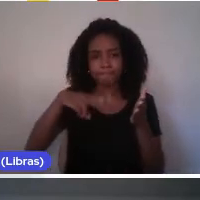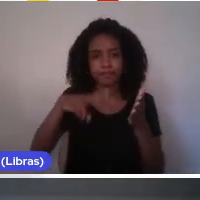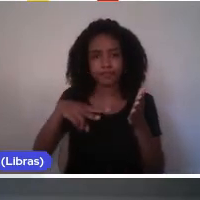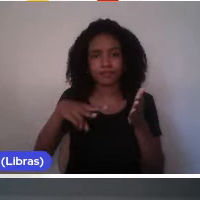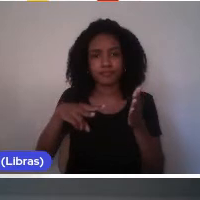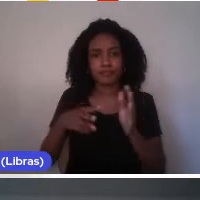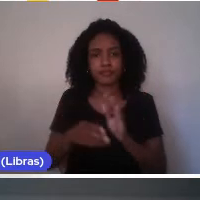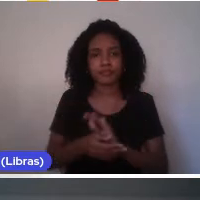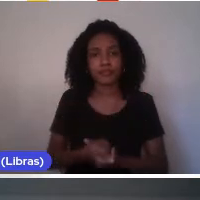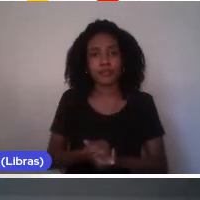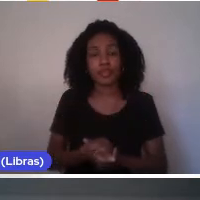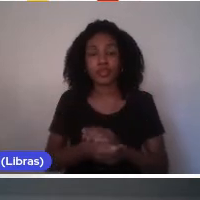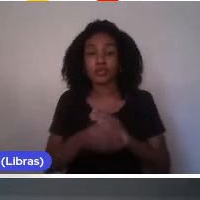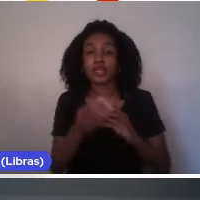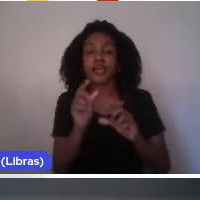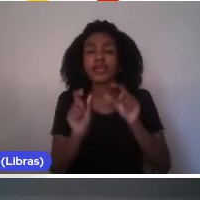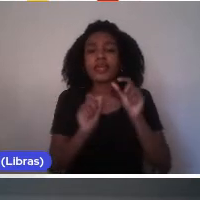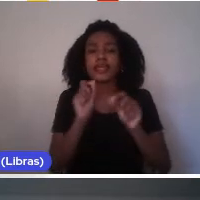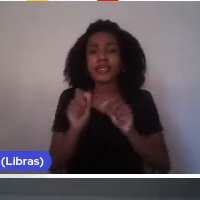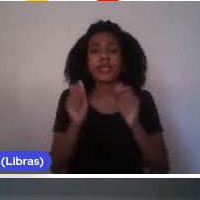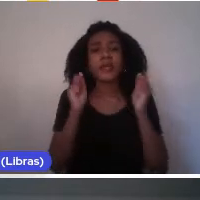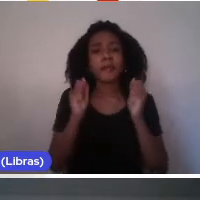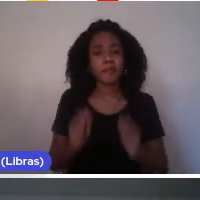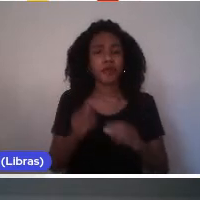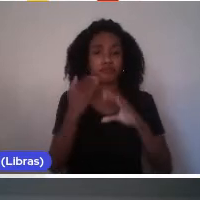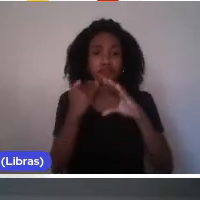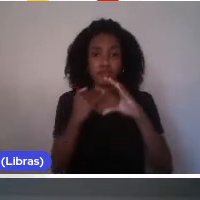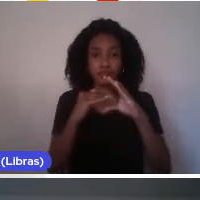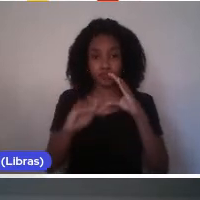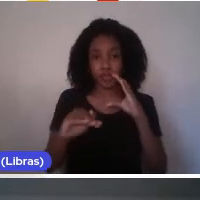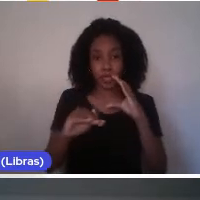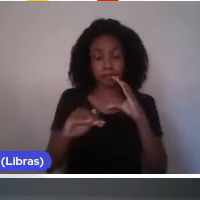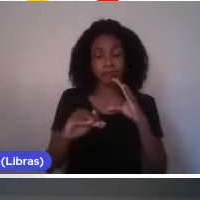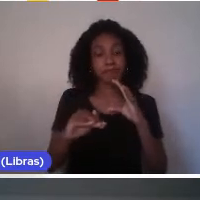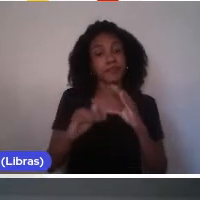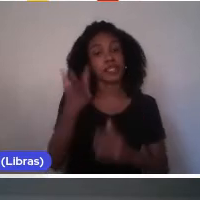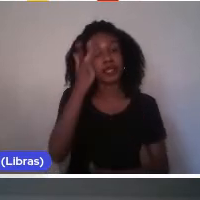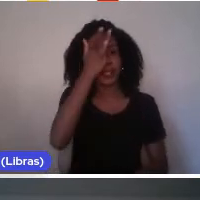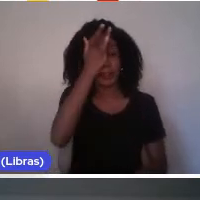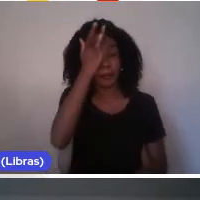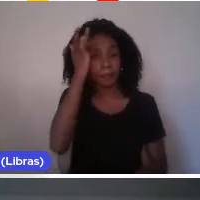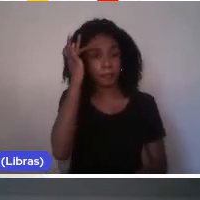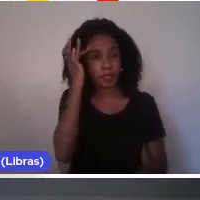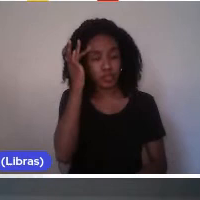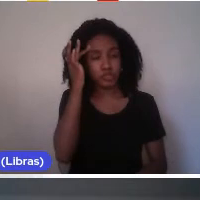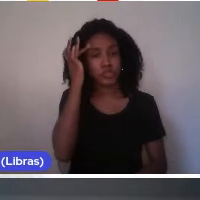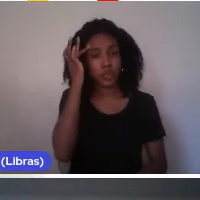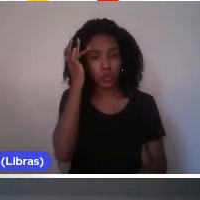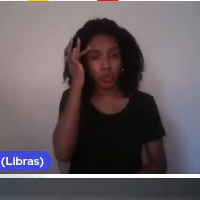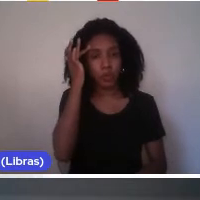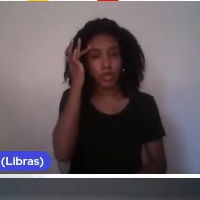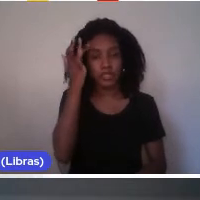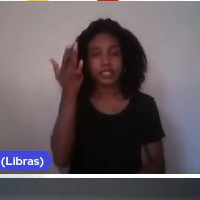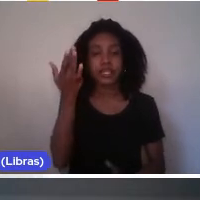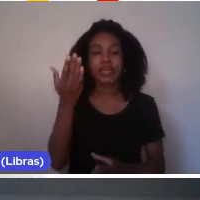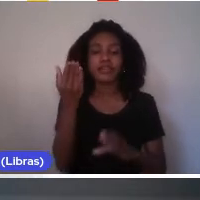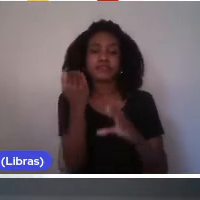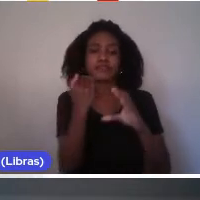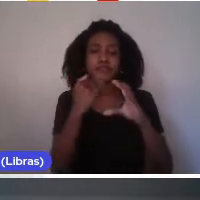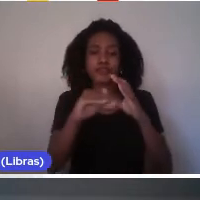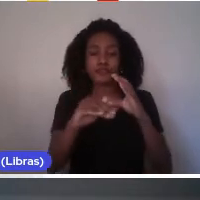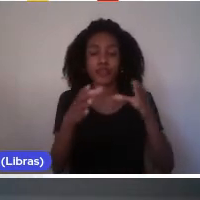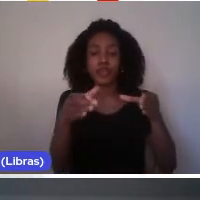pode enviar. Então, quem pode enviar? Indivíduos, membros externos, enviam ao